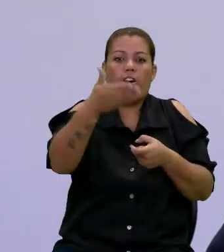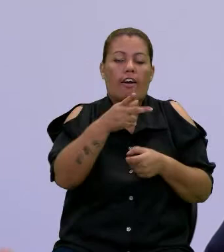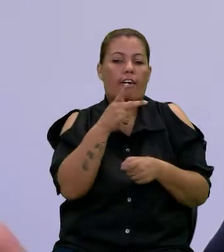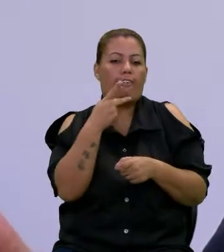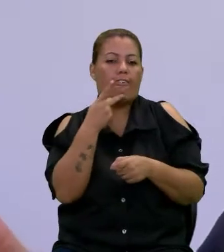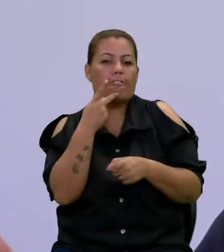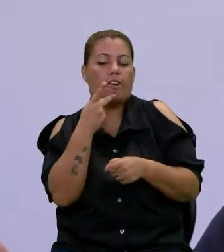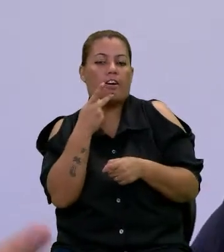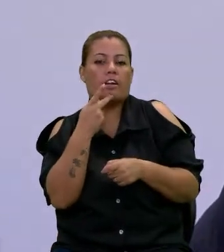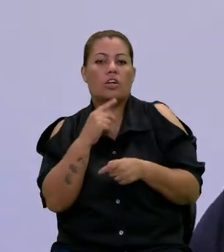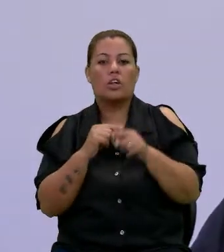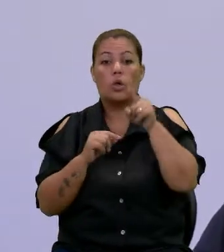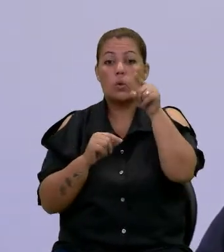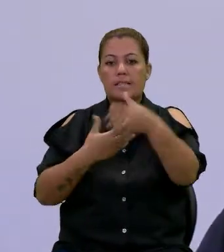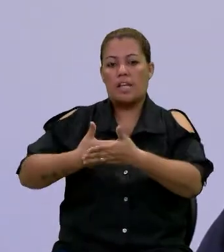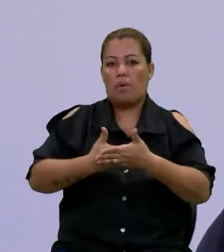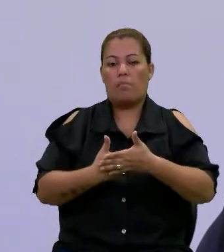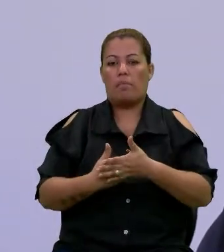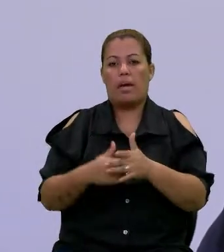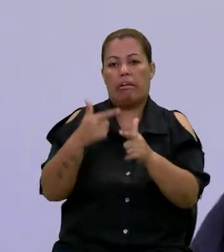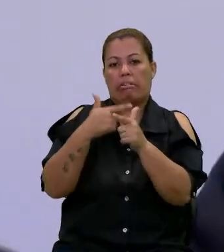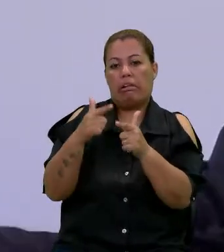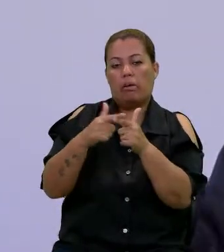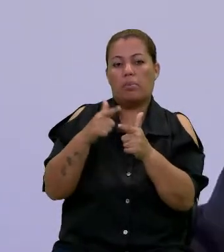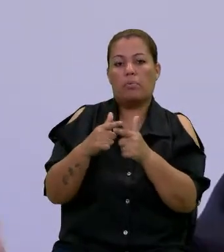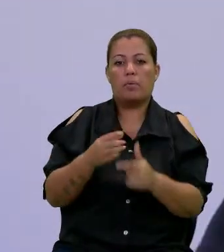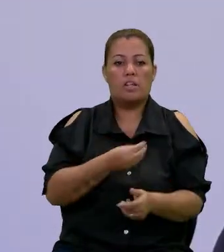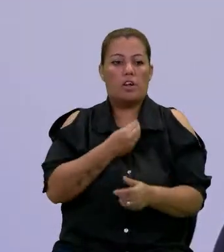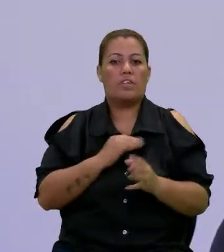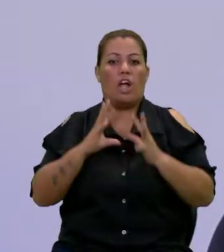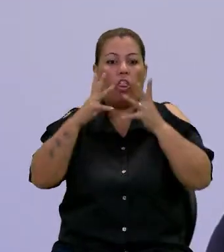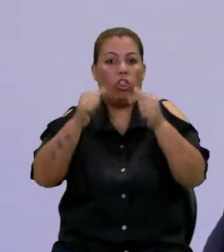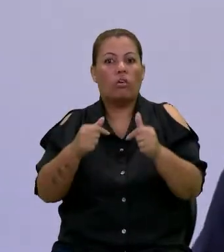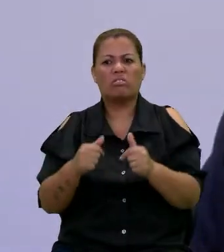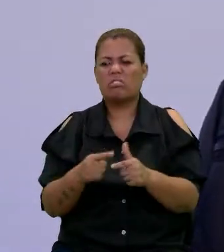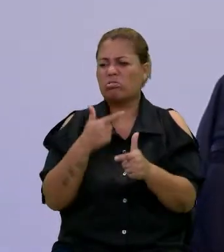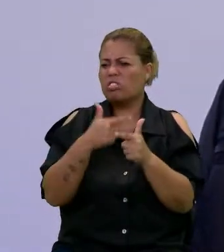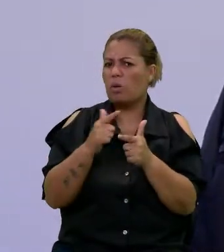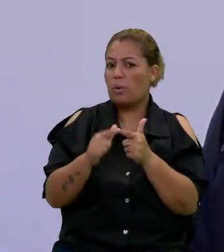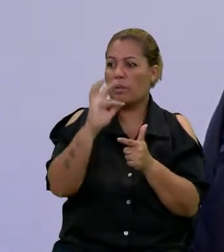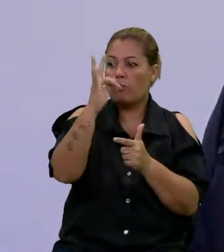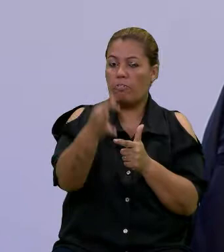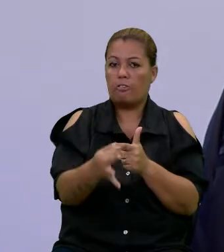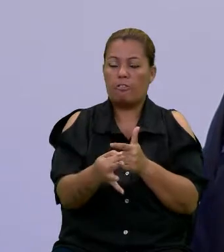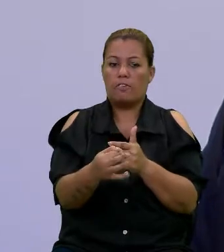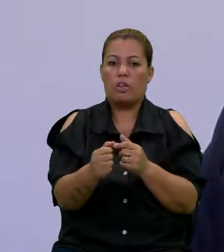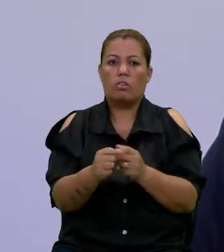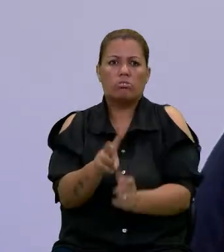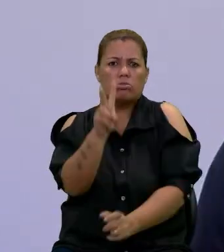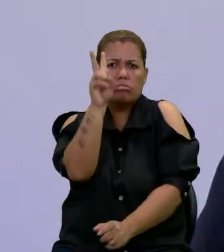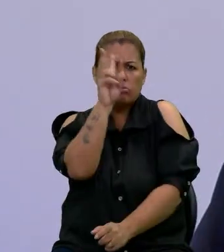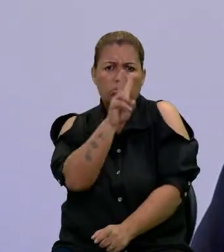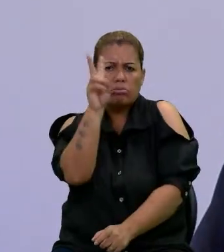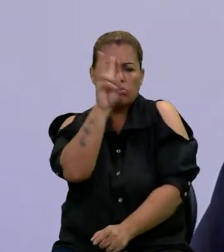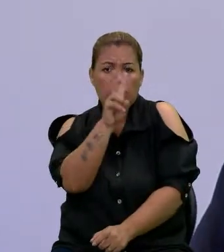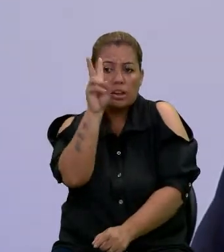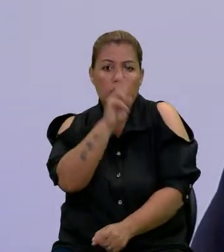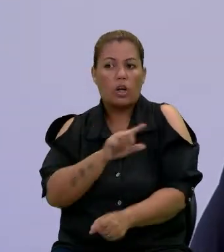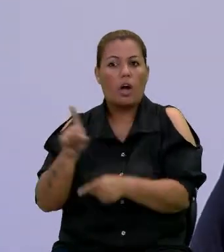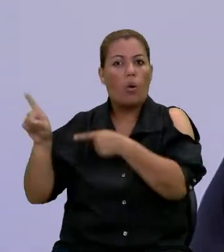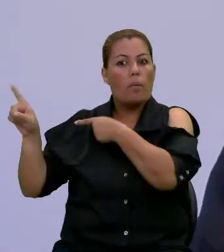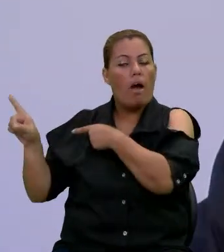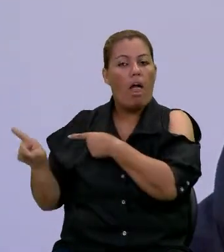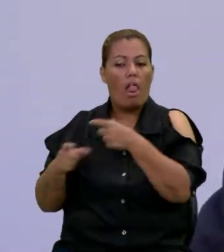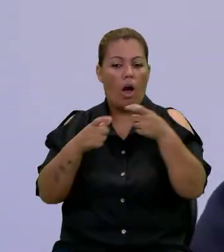o seu bebê tem problema e sua vida toda será um problema? Quando você vê uma história como a Fabiana